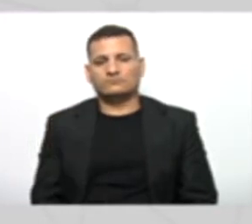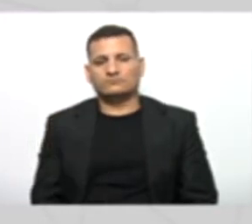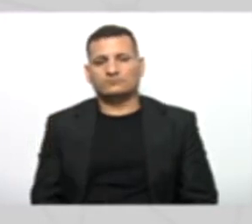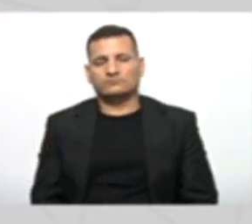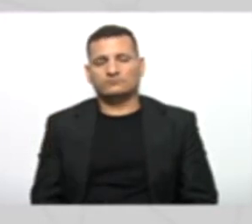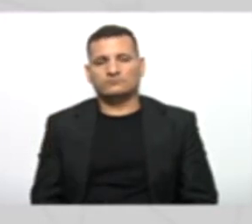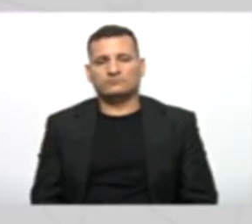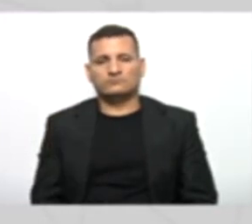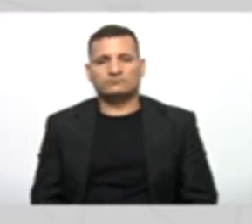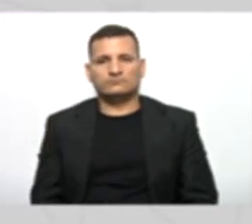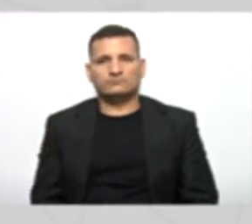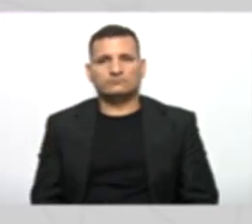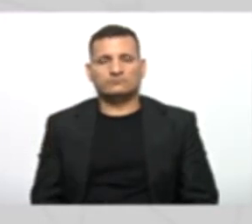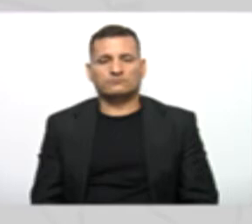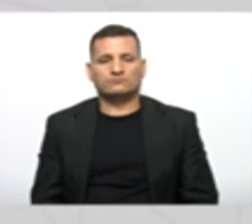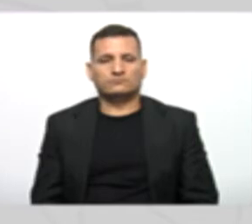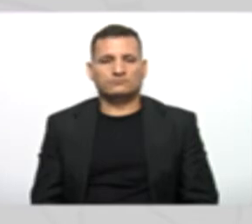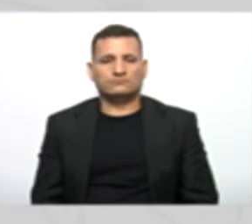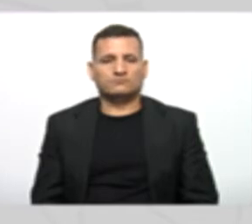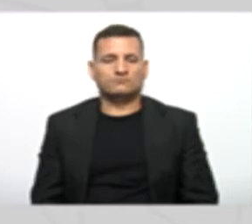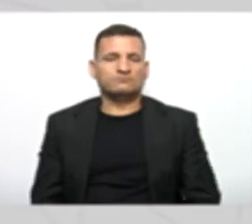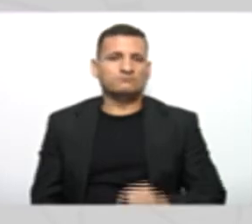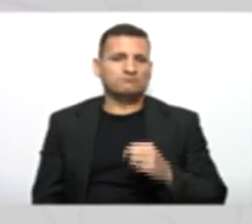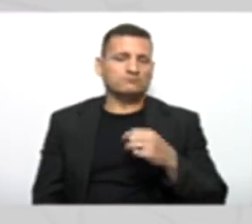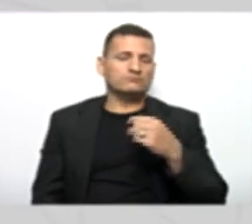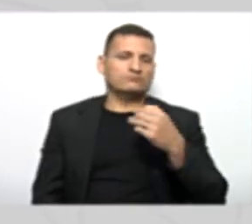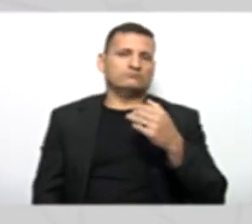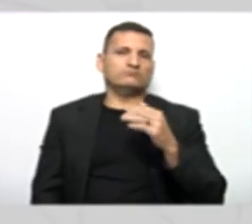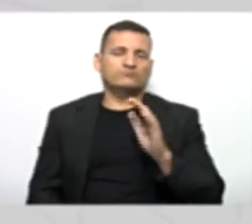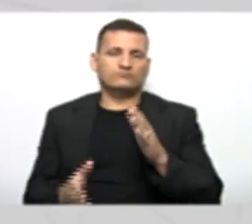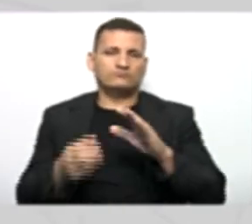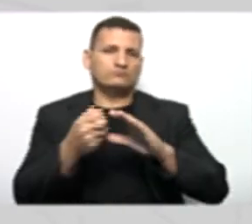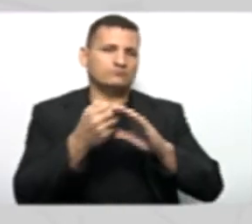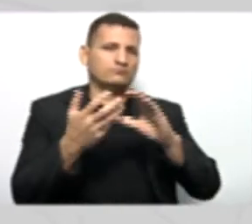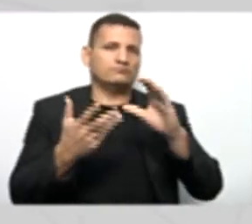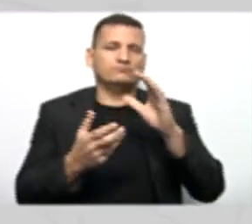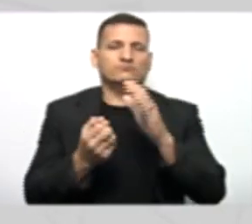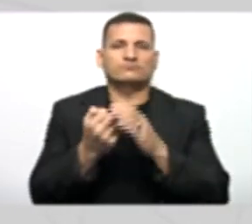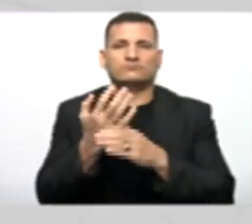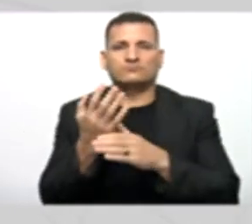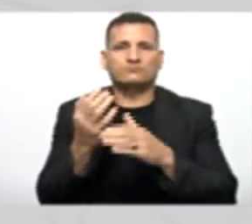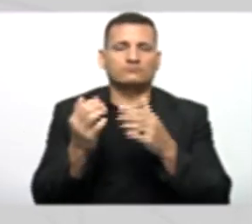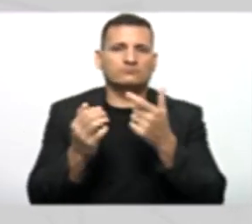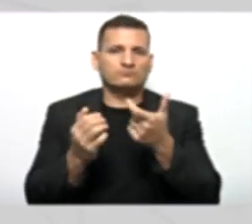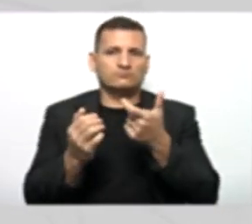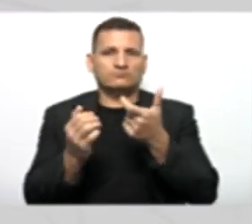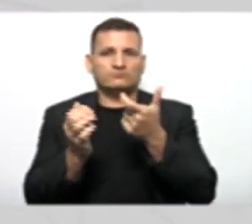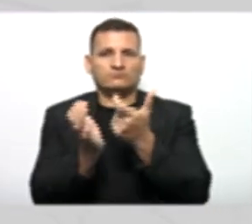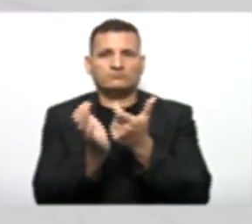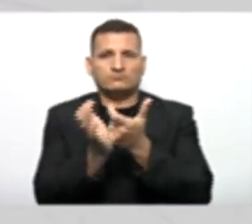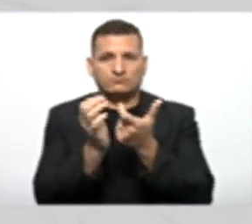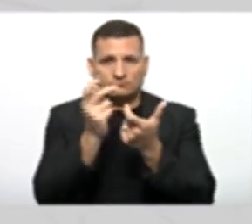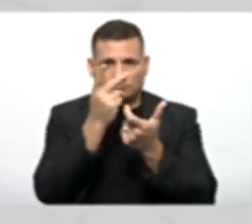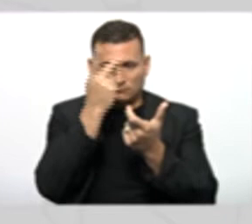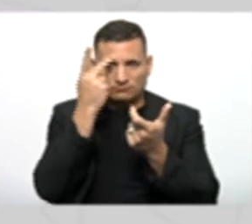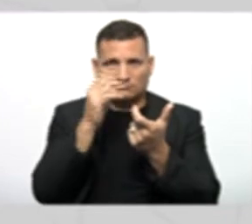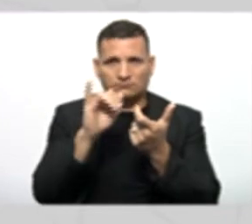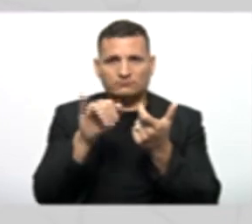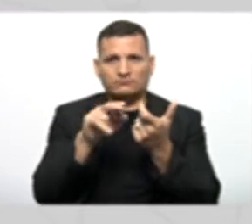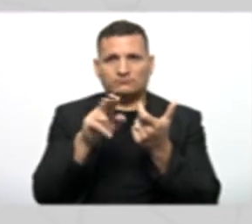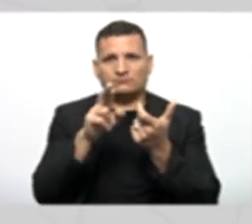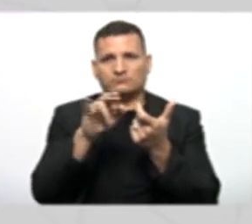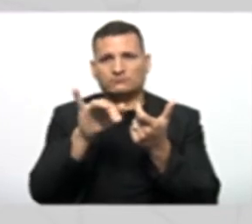E Beleza Você já criou Os atributos Aqui da sua Classe Pessoa jurídica Aí você pode Colocar lá Aquela